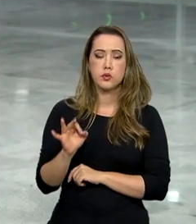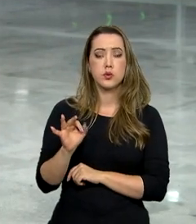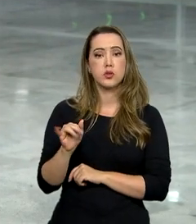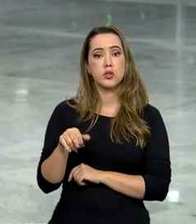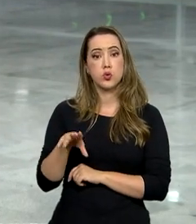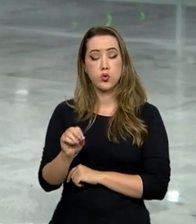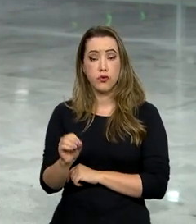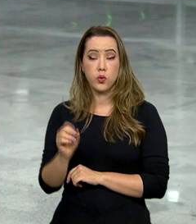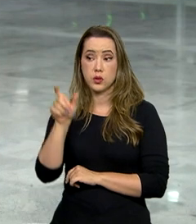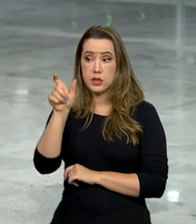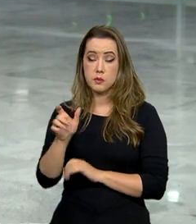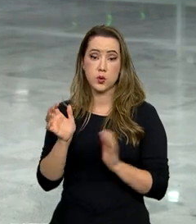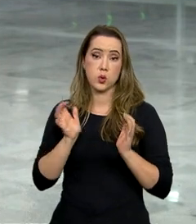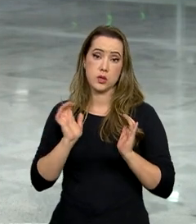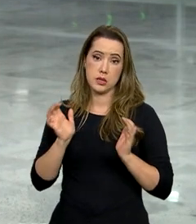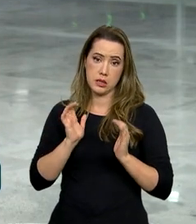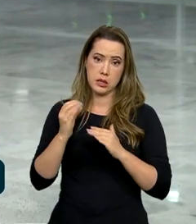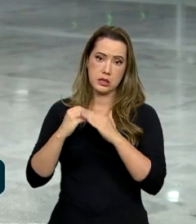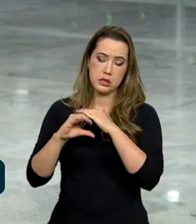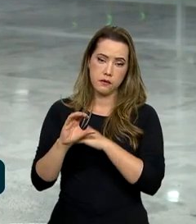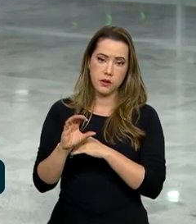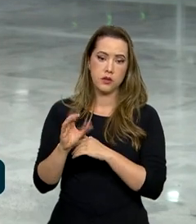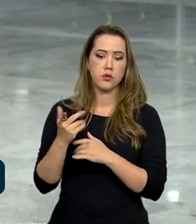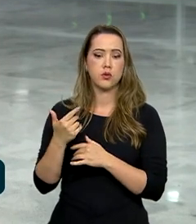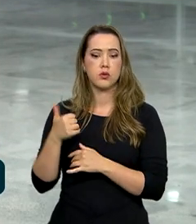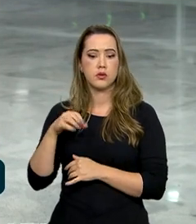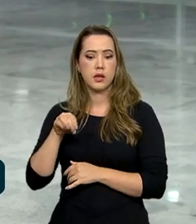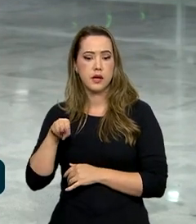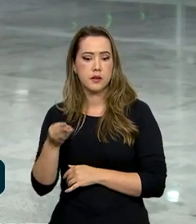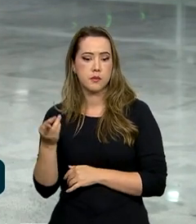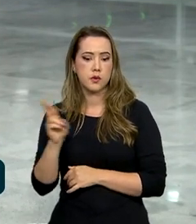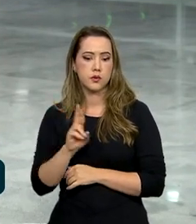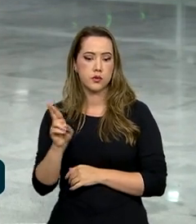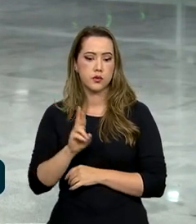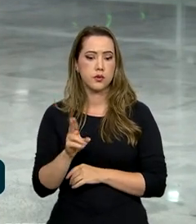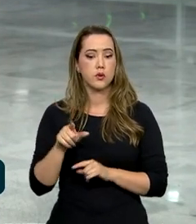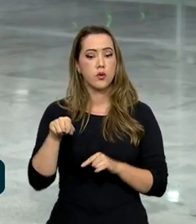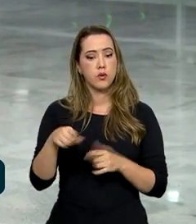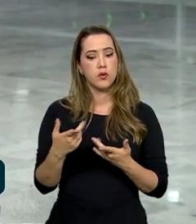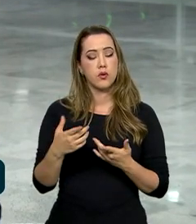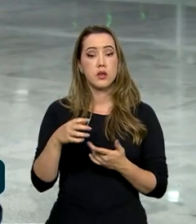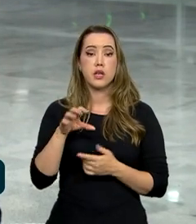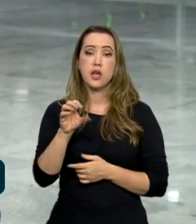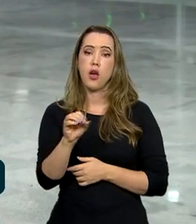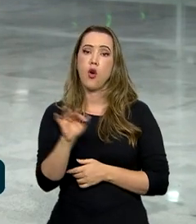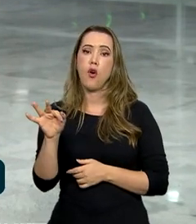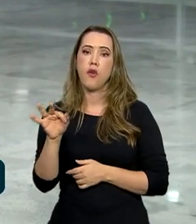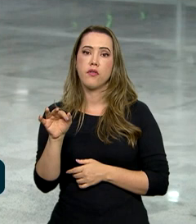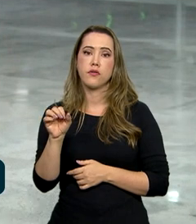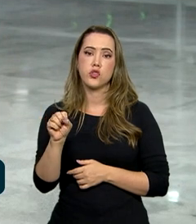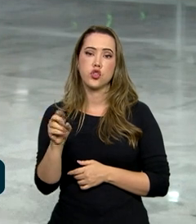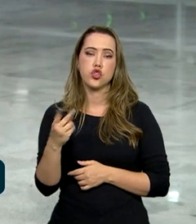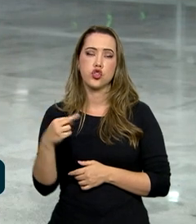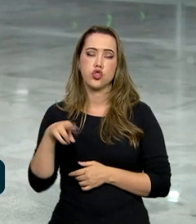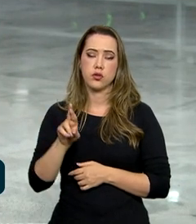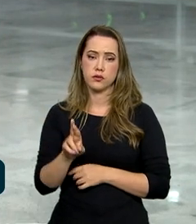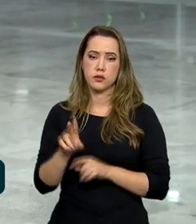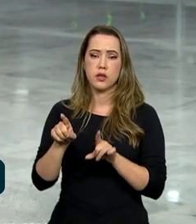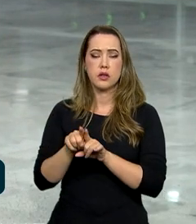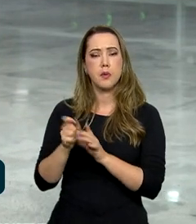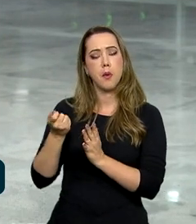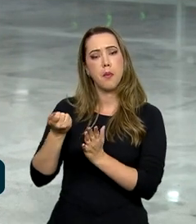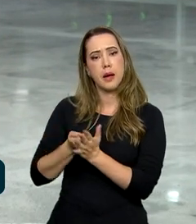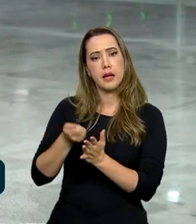super-ricos, os investimentos com renda mínima de R$ 10 milhões, chamados de offshores, e a tributação do